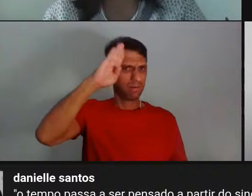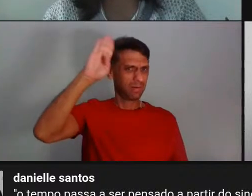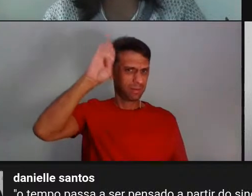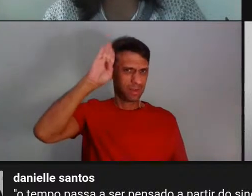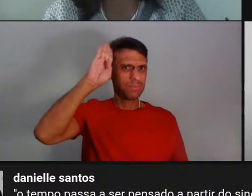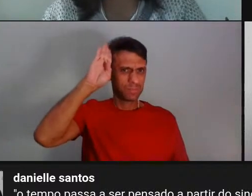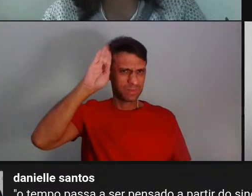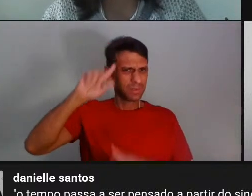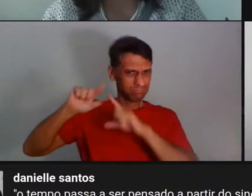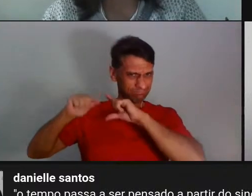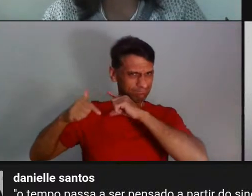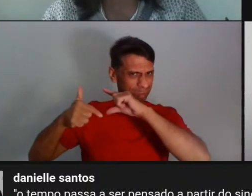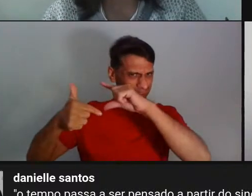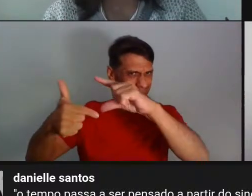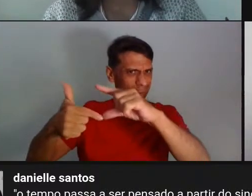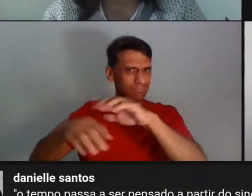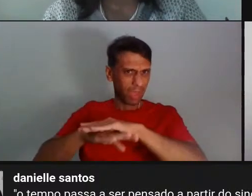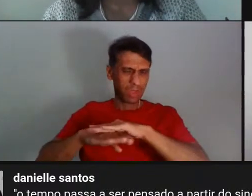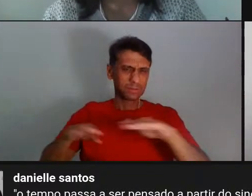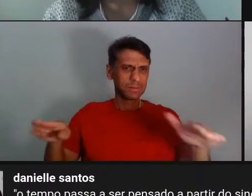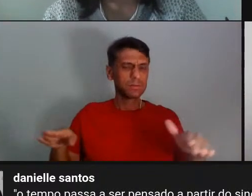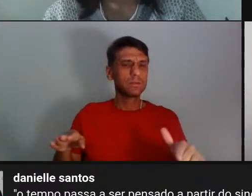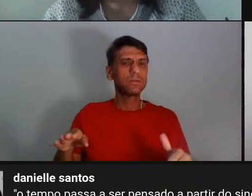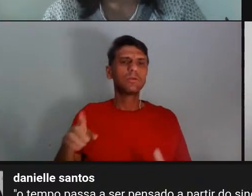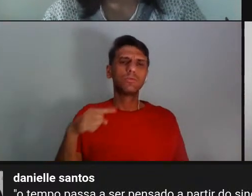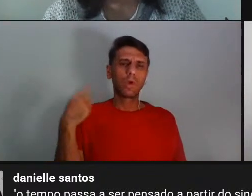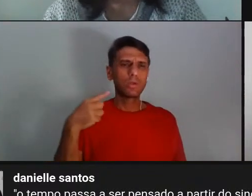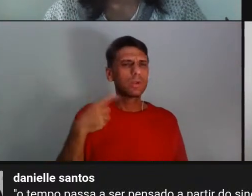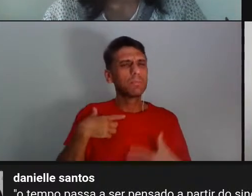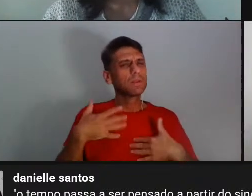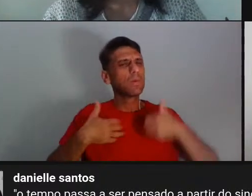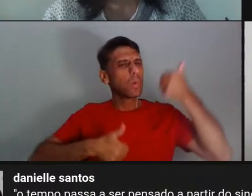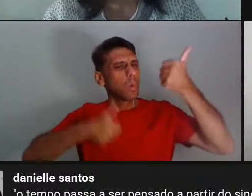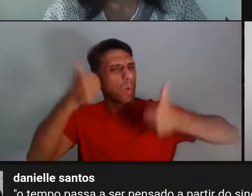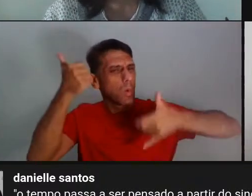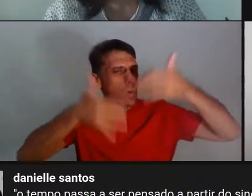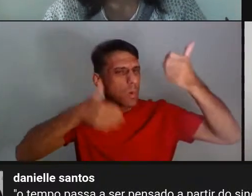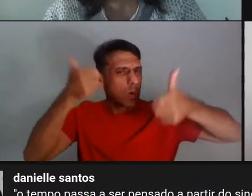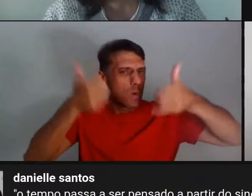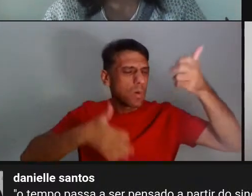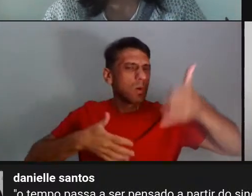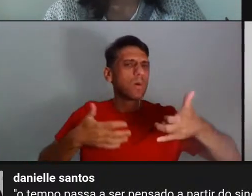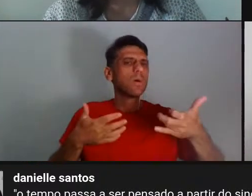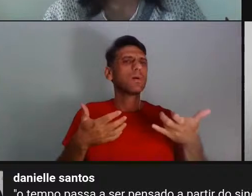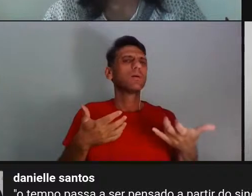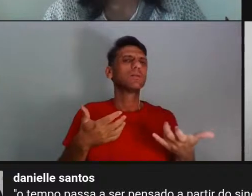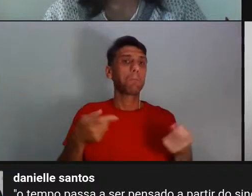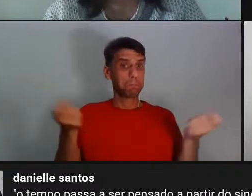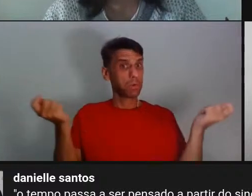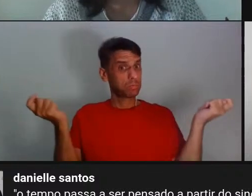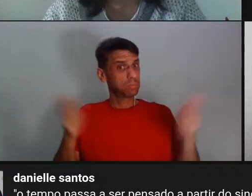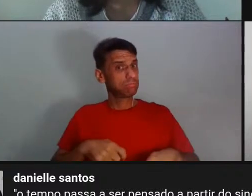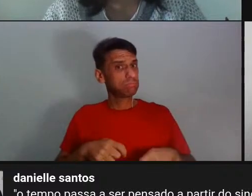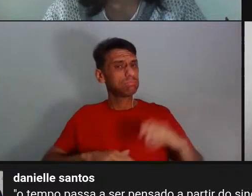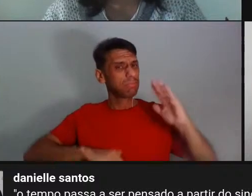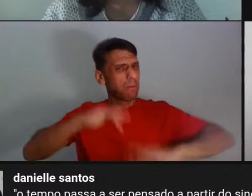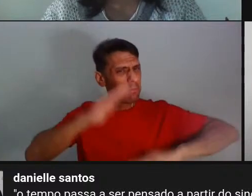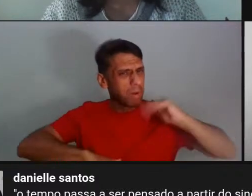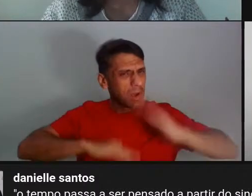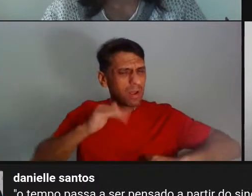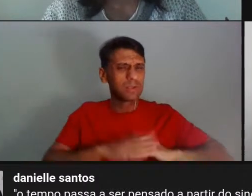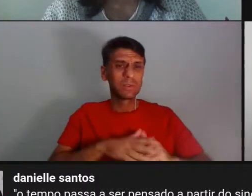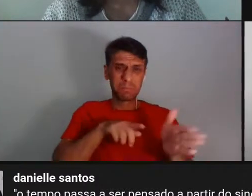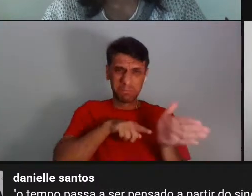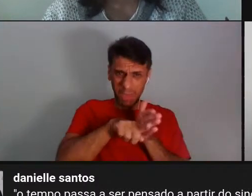tem, né, porque a gente estava pensando em discutir possibilidades práticas políticas de pesquisa,